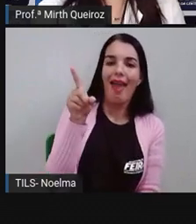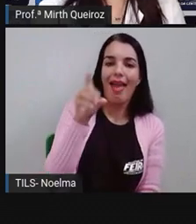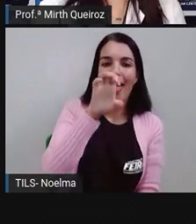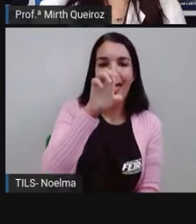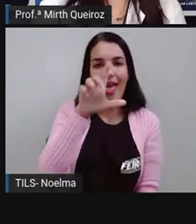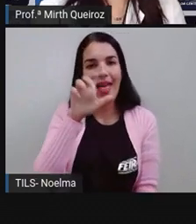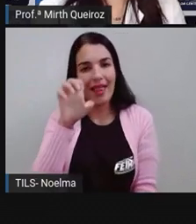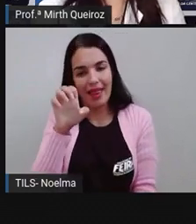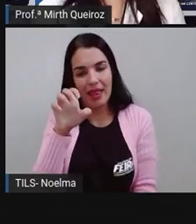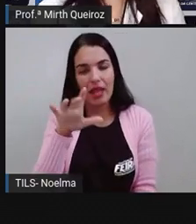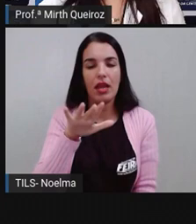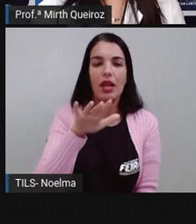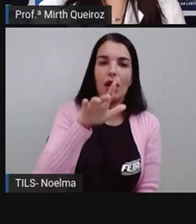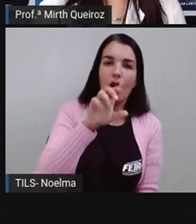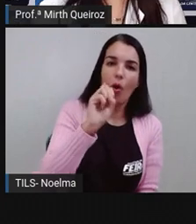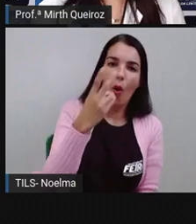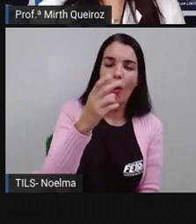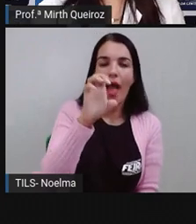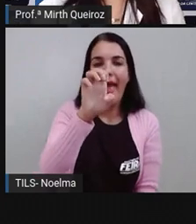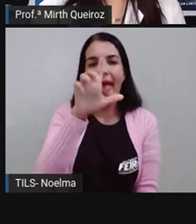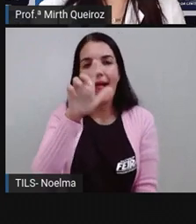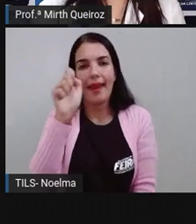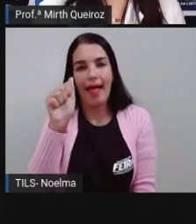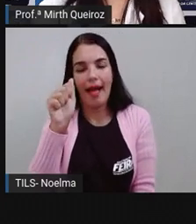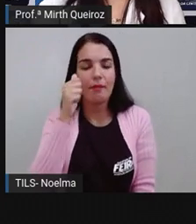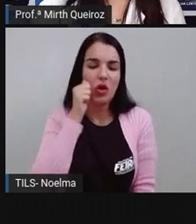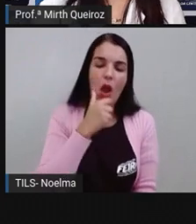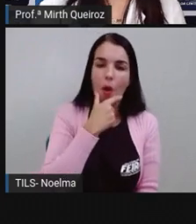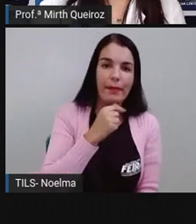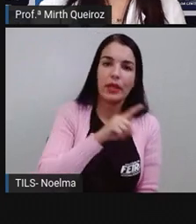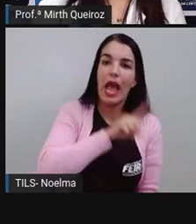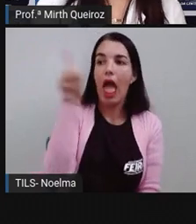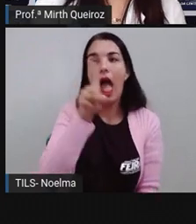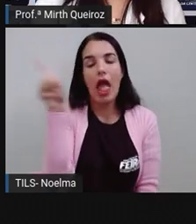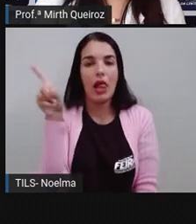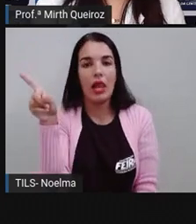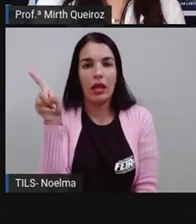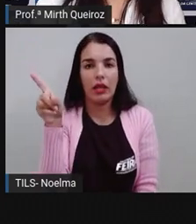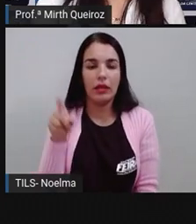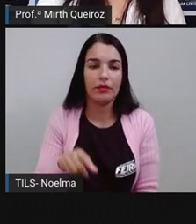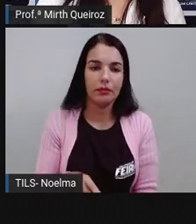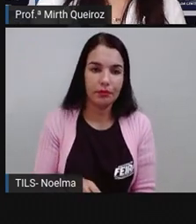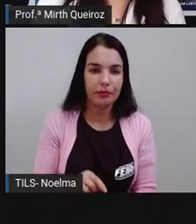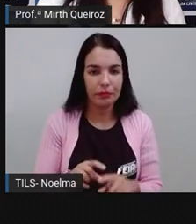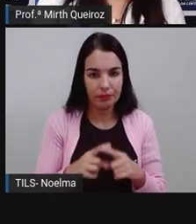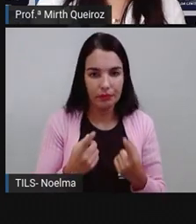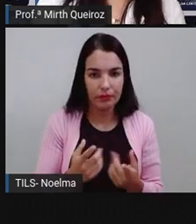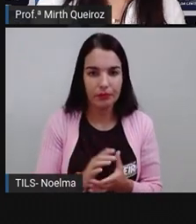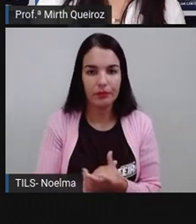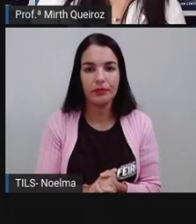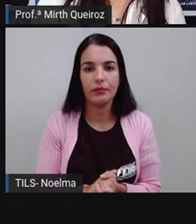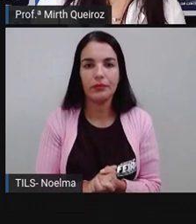ou ela, ou eles ou elas. Que elas, né? Que aí vai depender se está no singular ou plural.